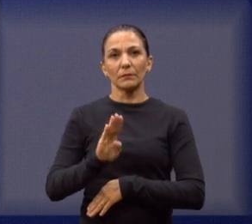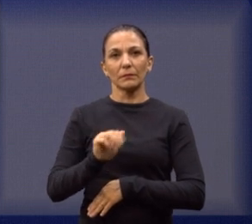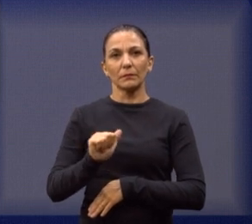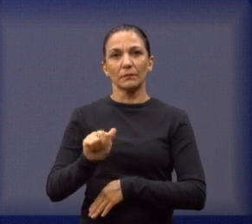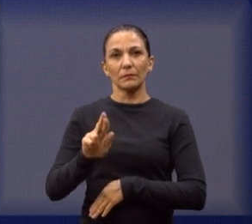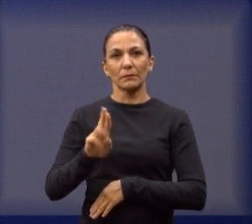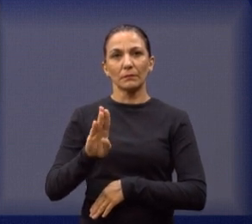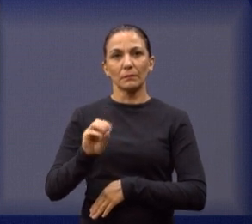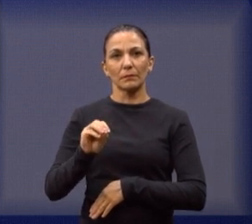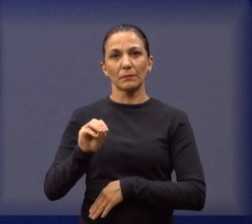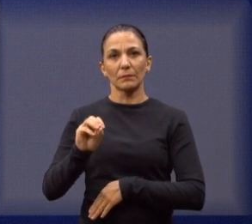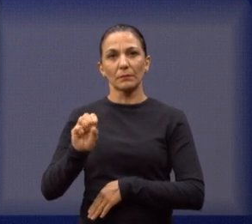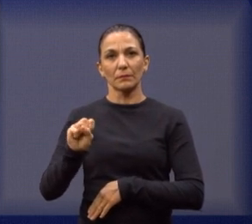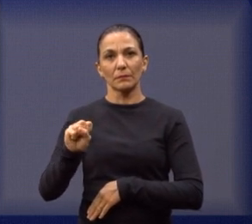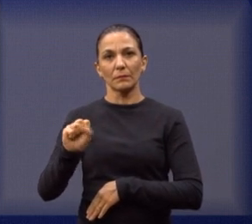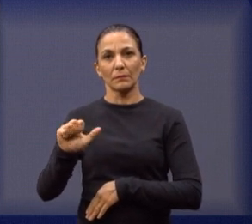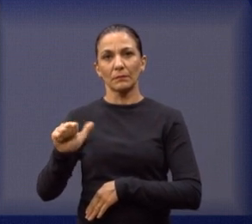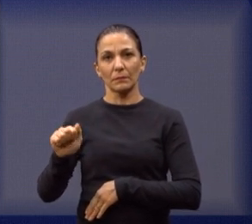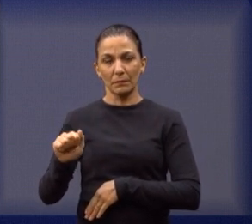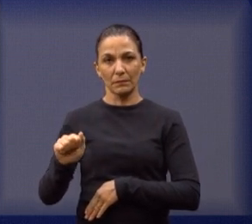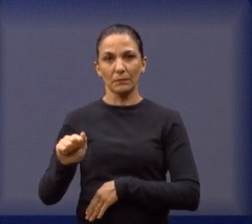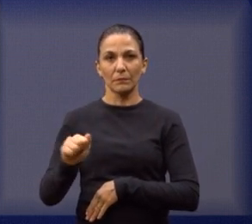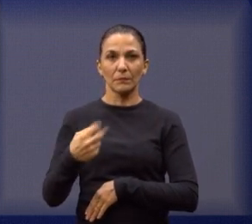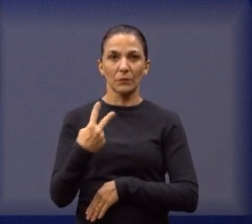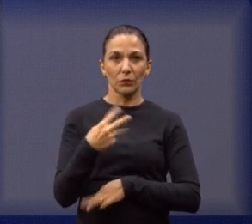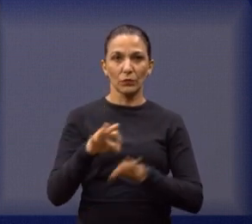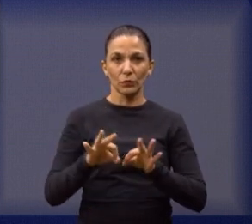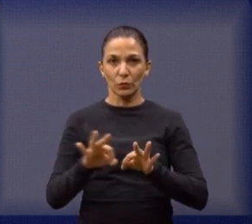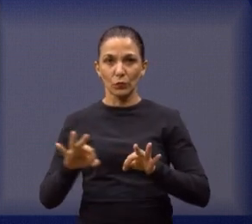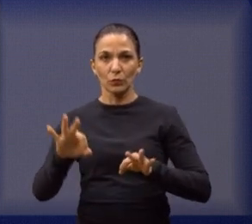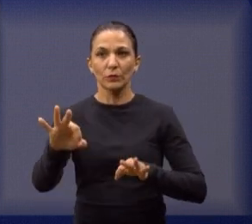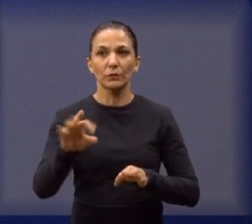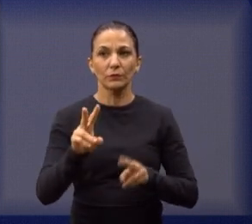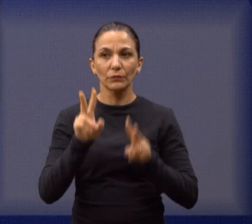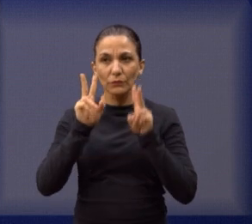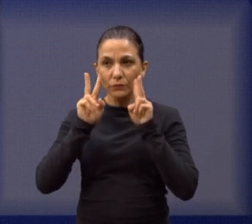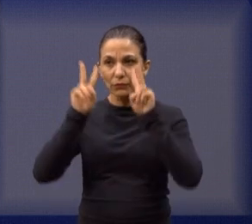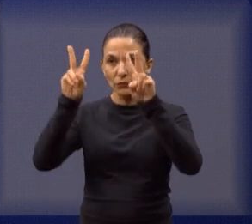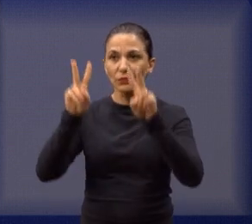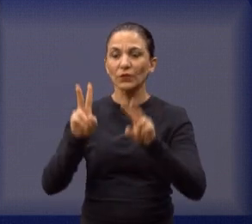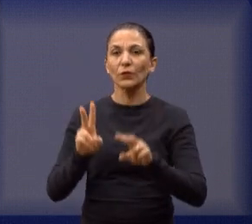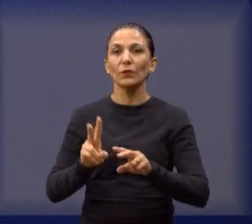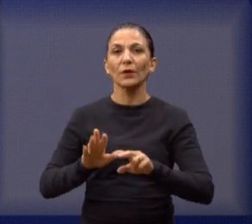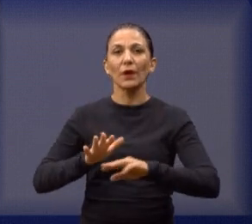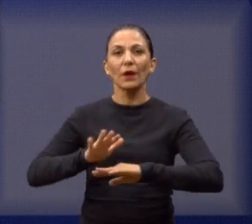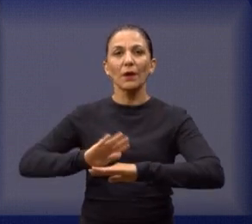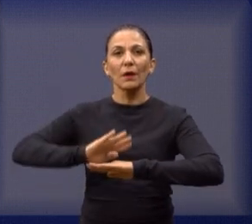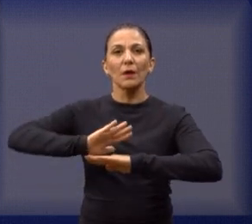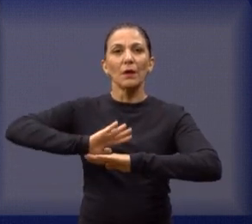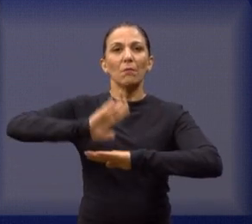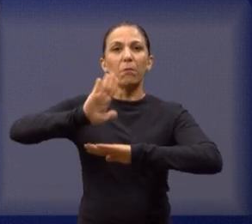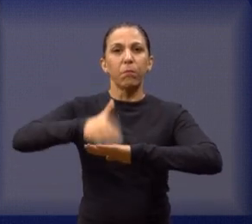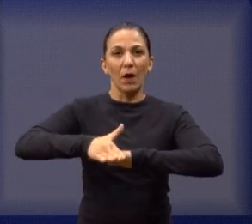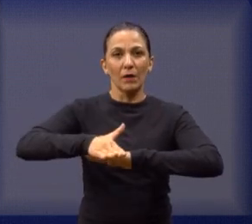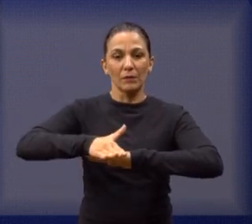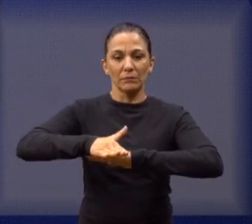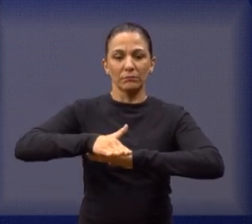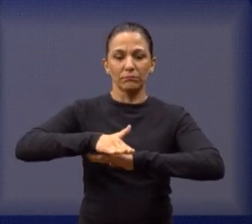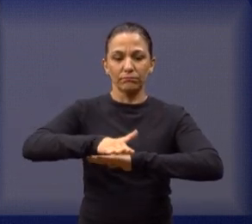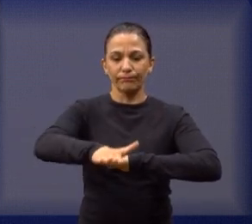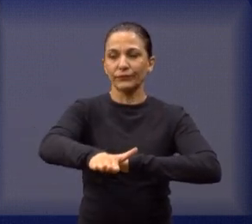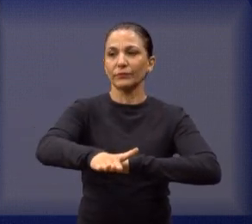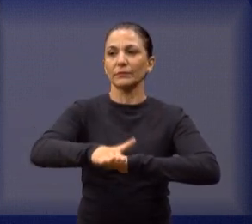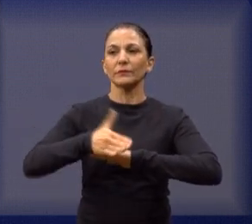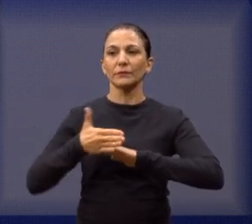Copos, ali. Então, entre dois quarteirões ali, vocês vão ver ali o tanto de tapa-buraco que foi feito ali.